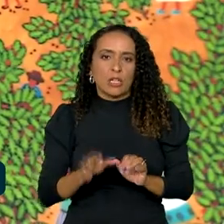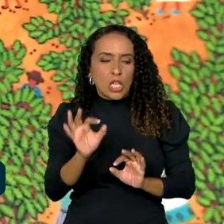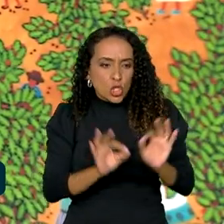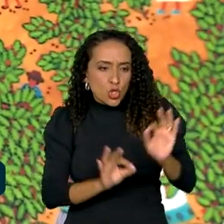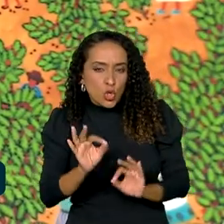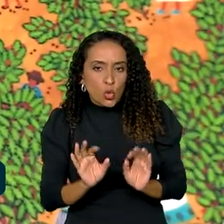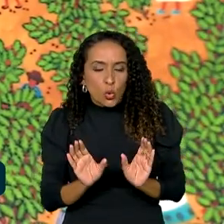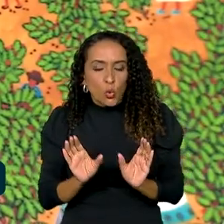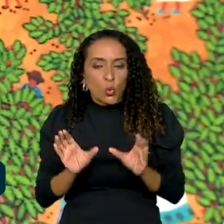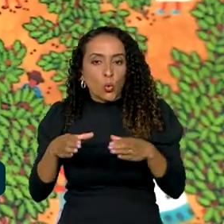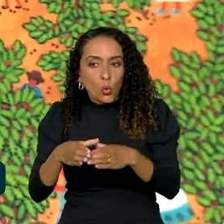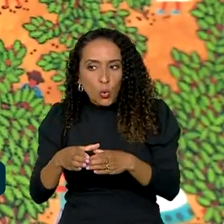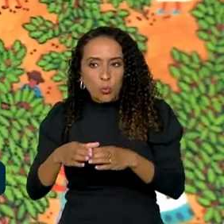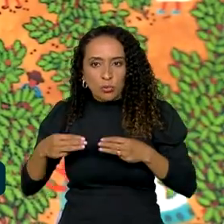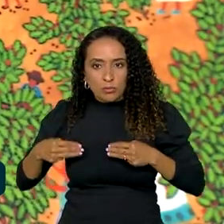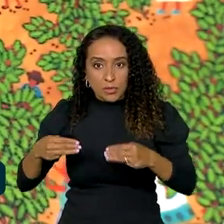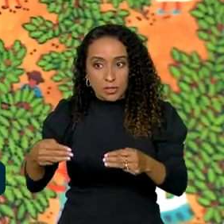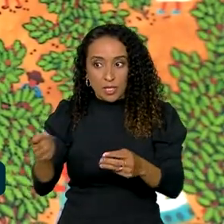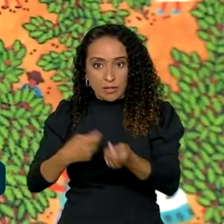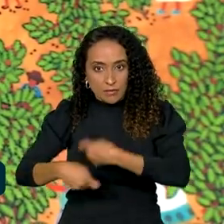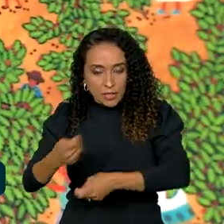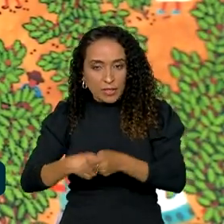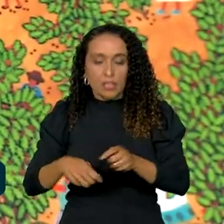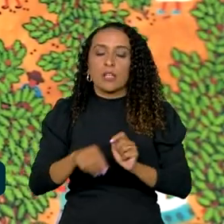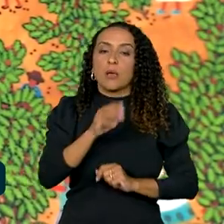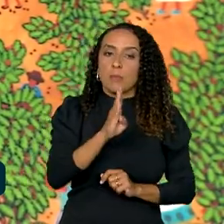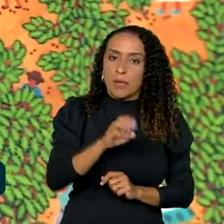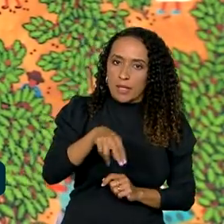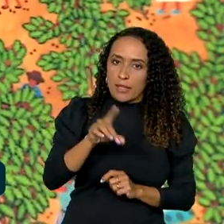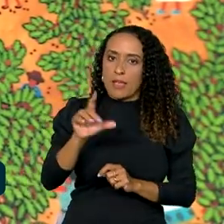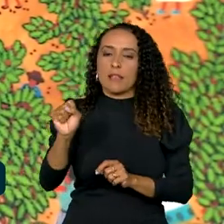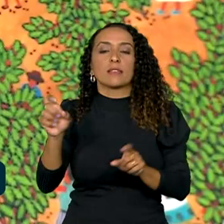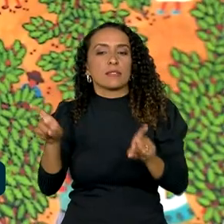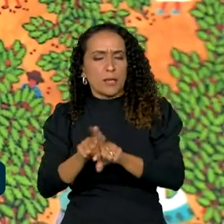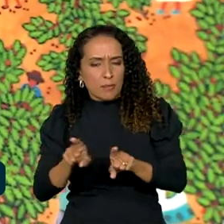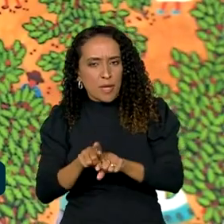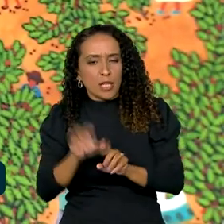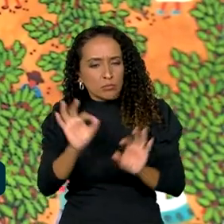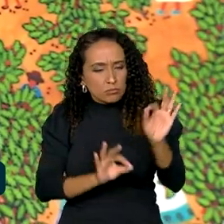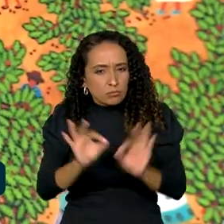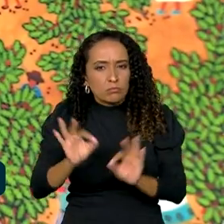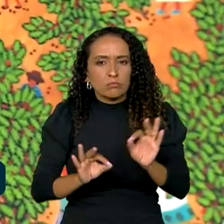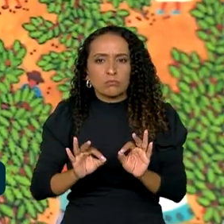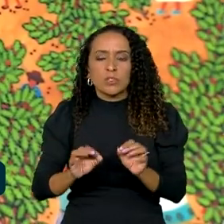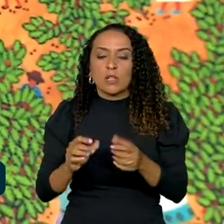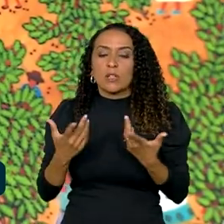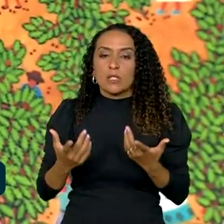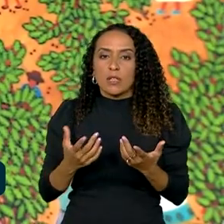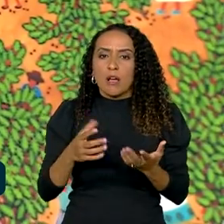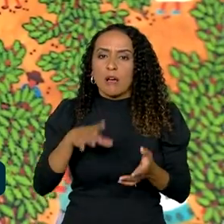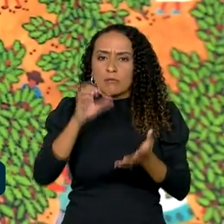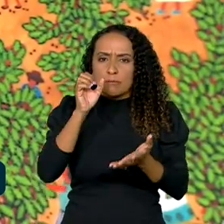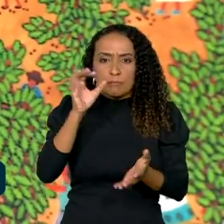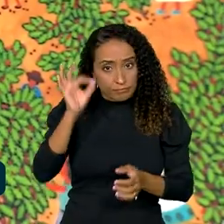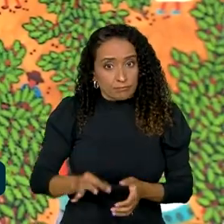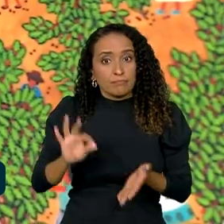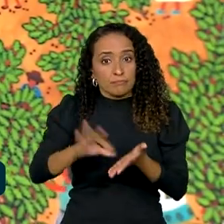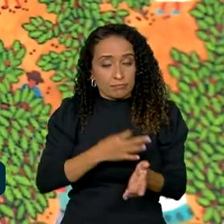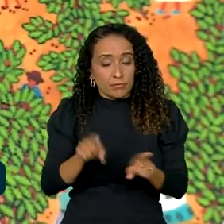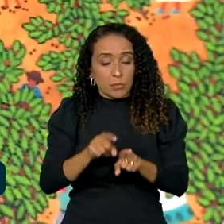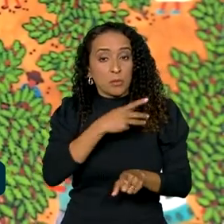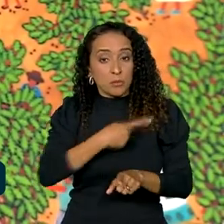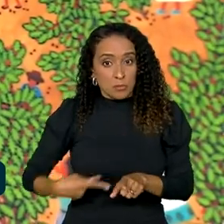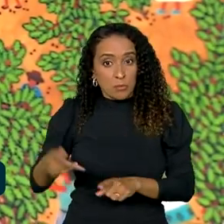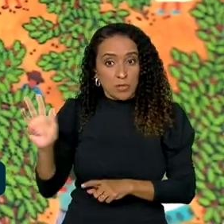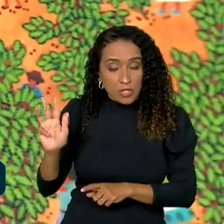equipe da Fazenda, o Ferdinand Haddad, o BNDES também, com o Mercadão, estão estruturando. Nós estamos fazendo conta, validado agora pelo presidente. A